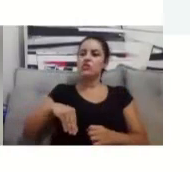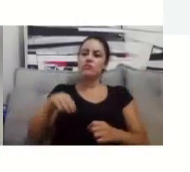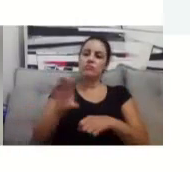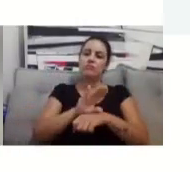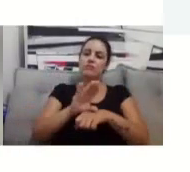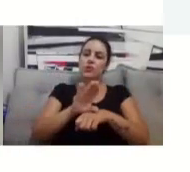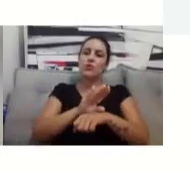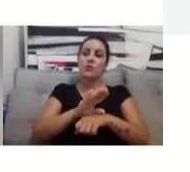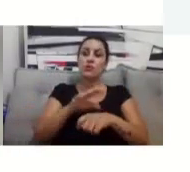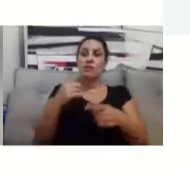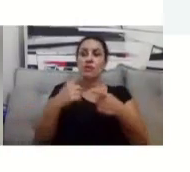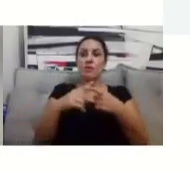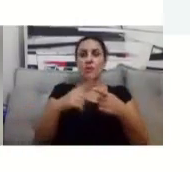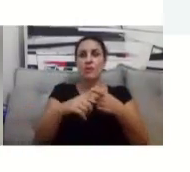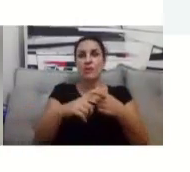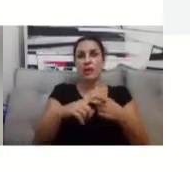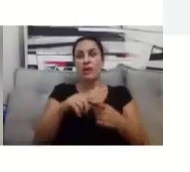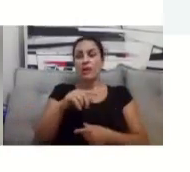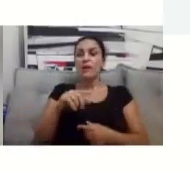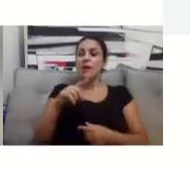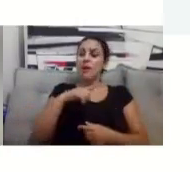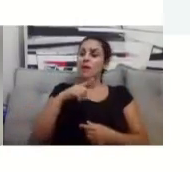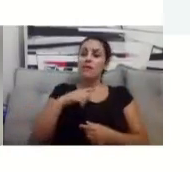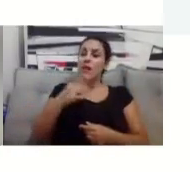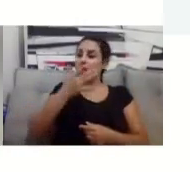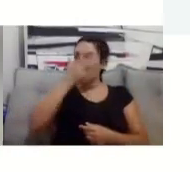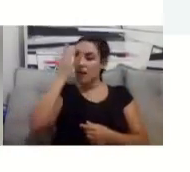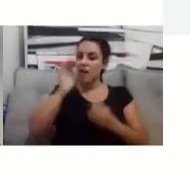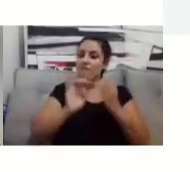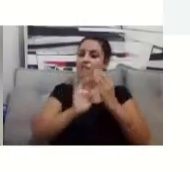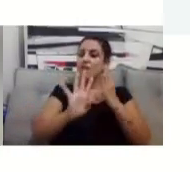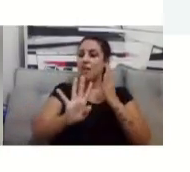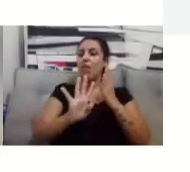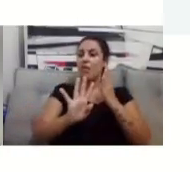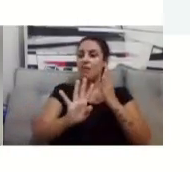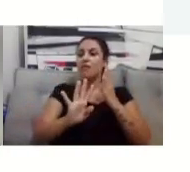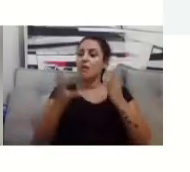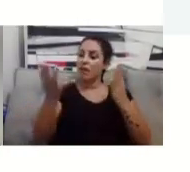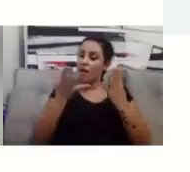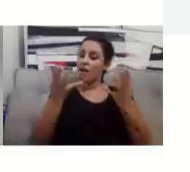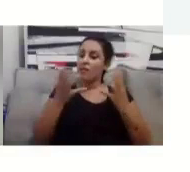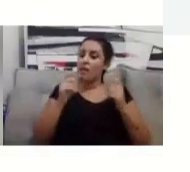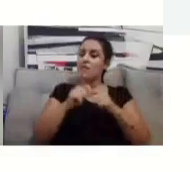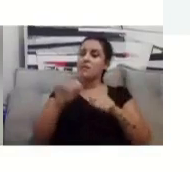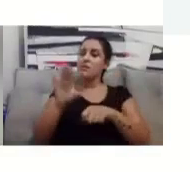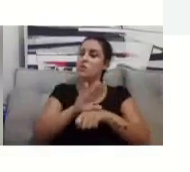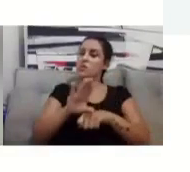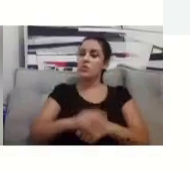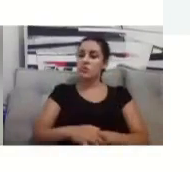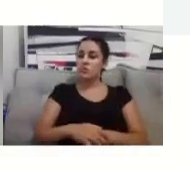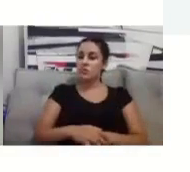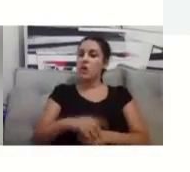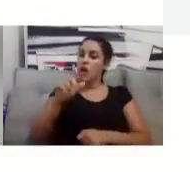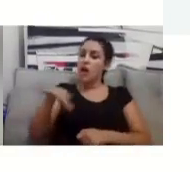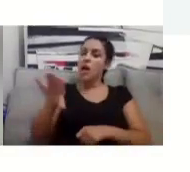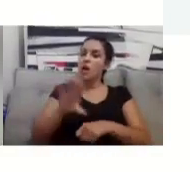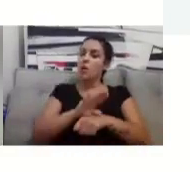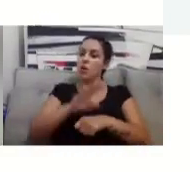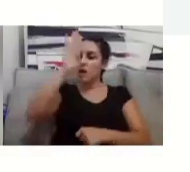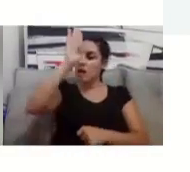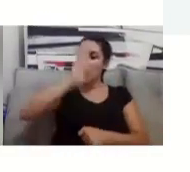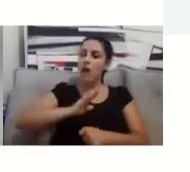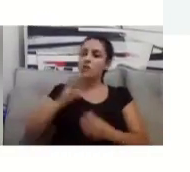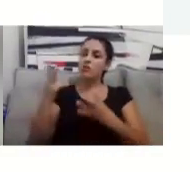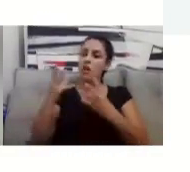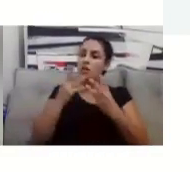que está na espera, nós sabemos que é um curso gratuito, público, de qualidade, que tem muita gente esperando, vocês